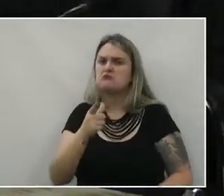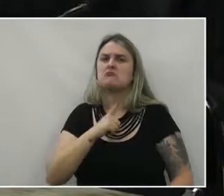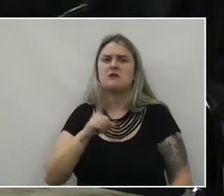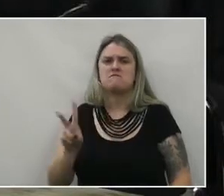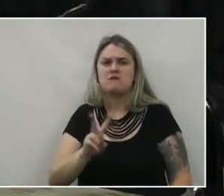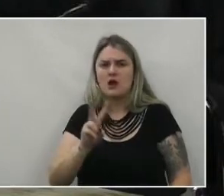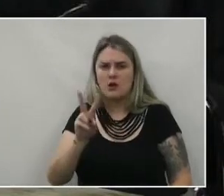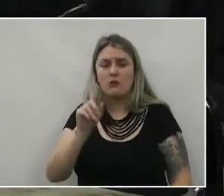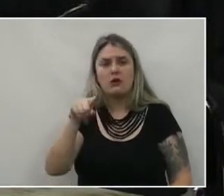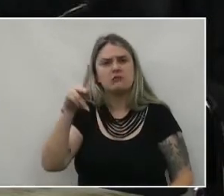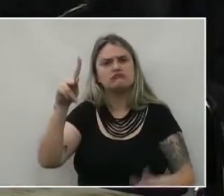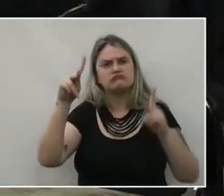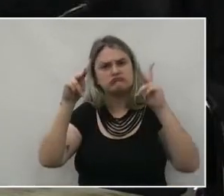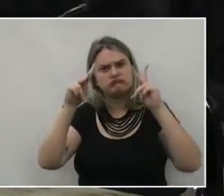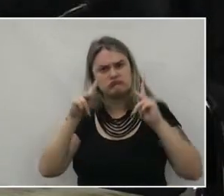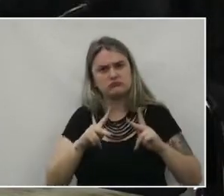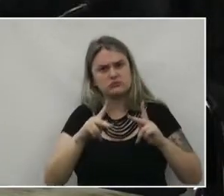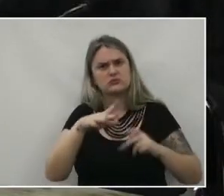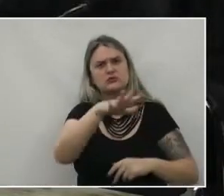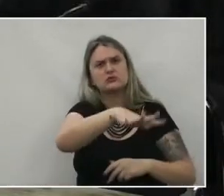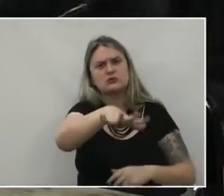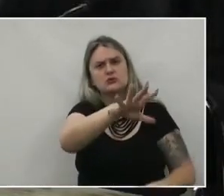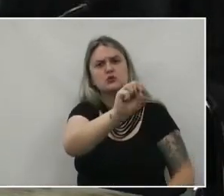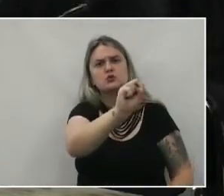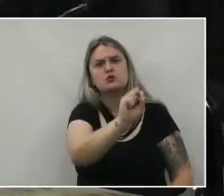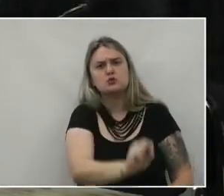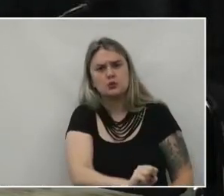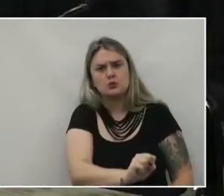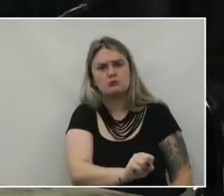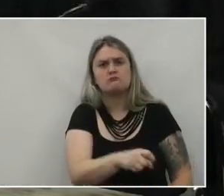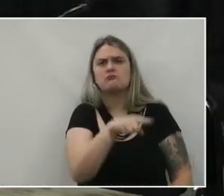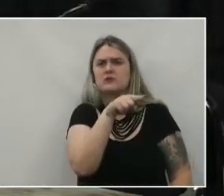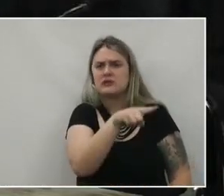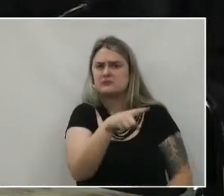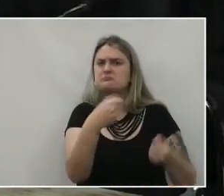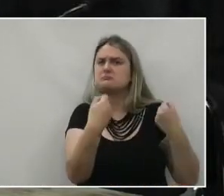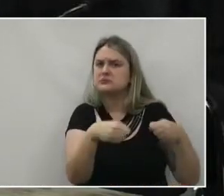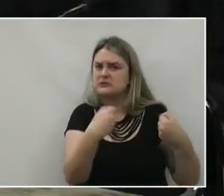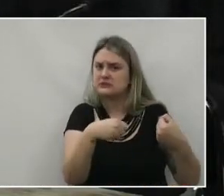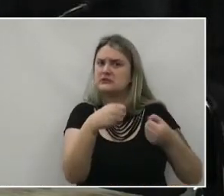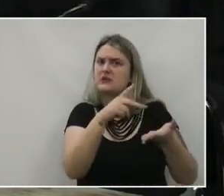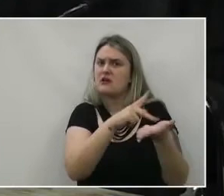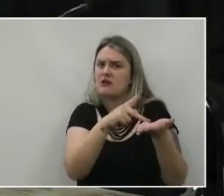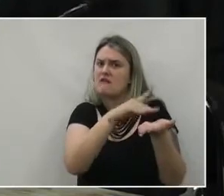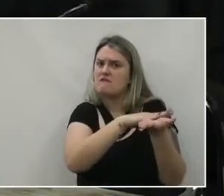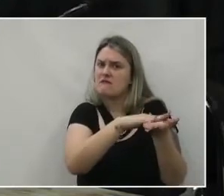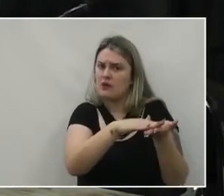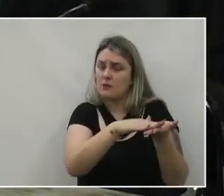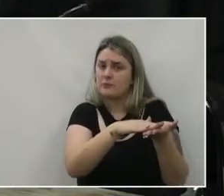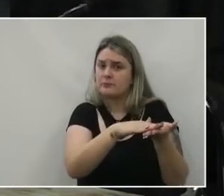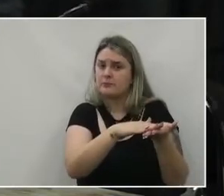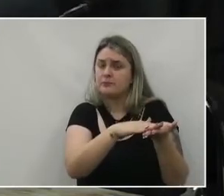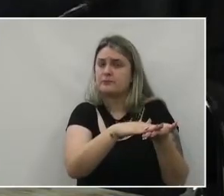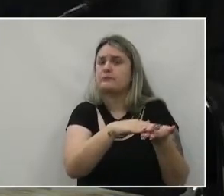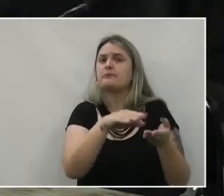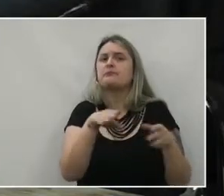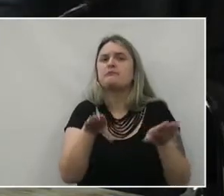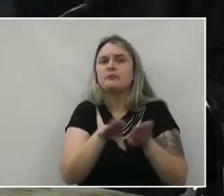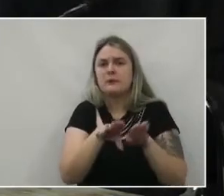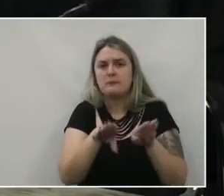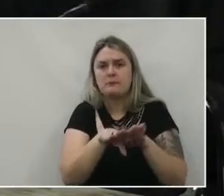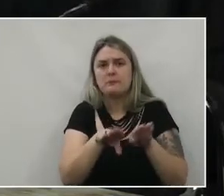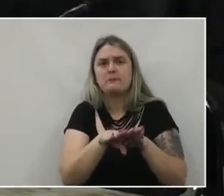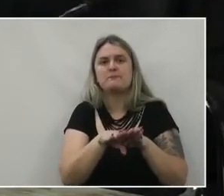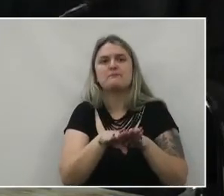reconhecimento daquela região sul Que muito precisava daquilo E menciono aqui E temos